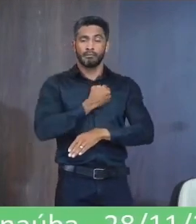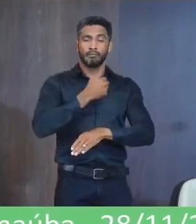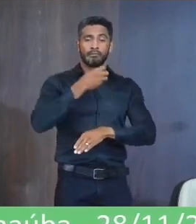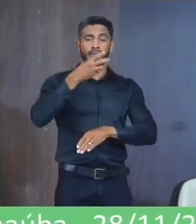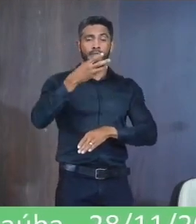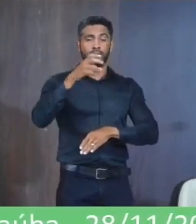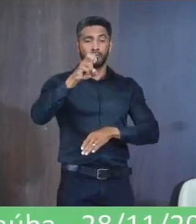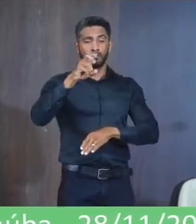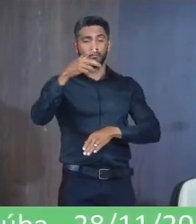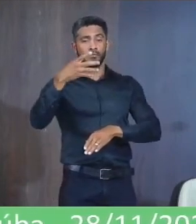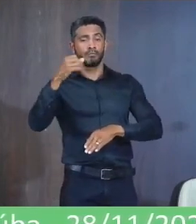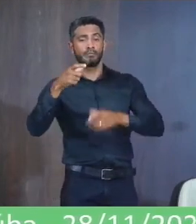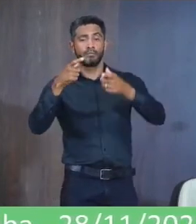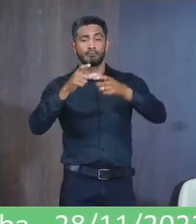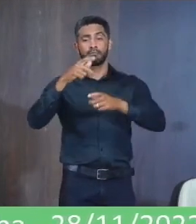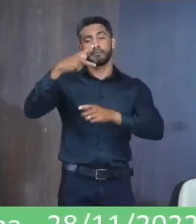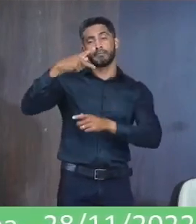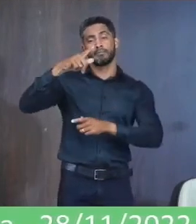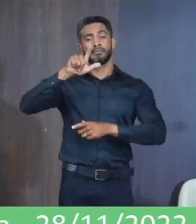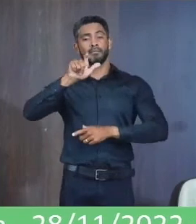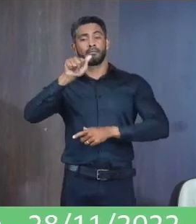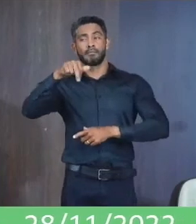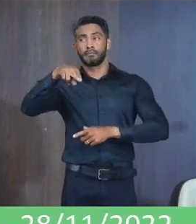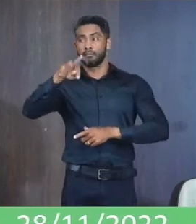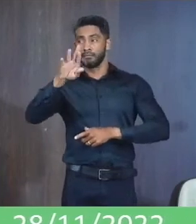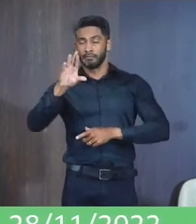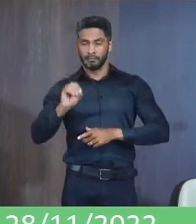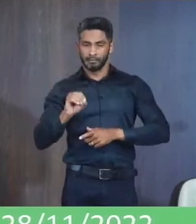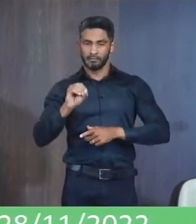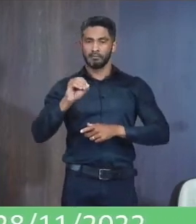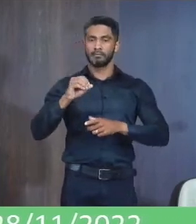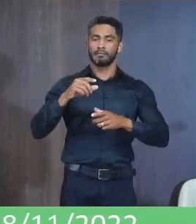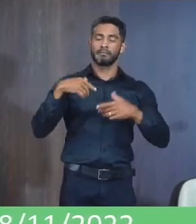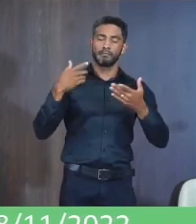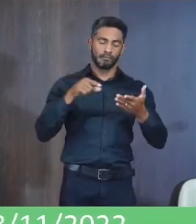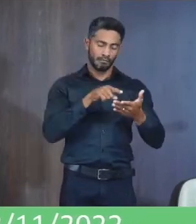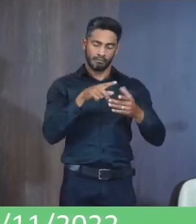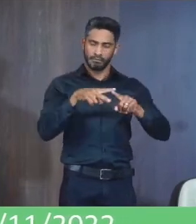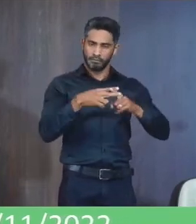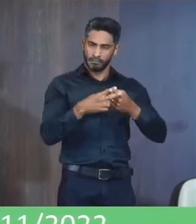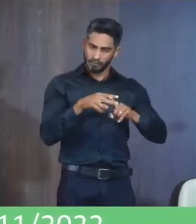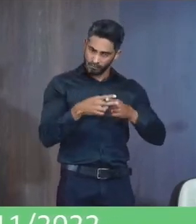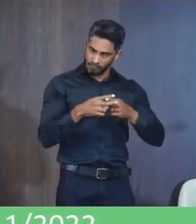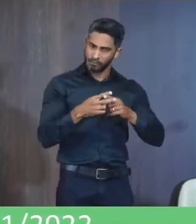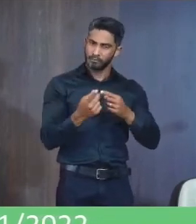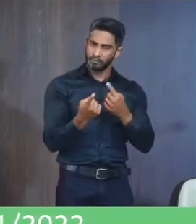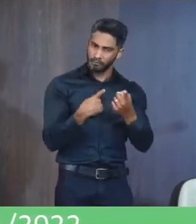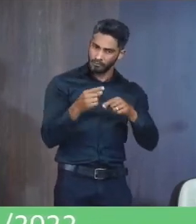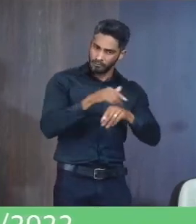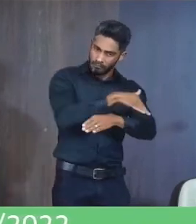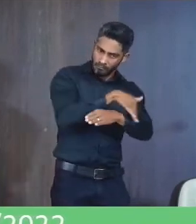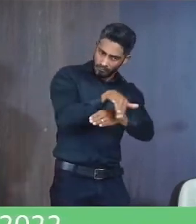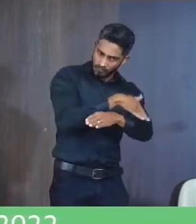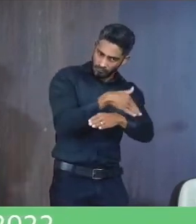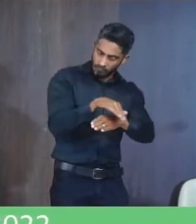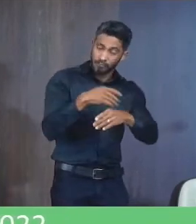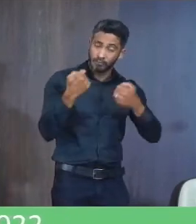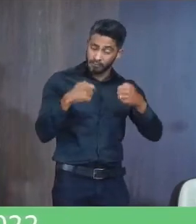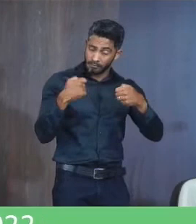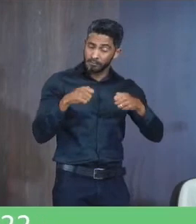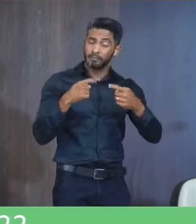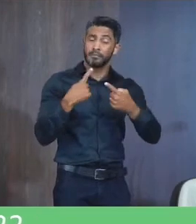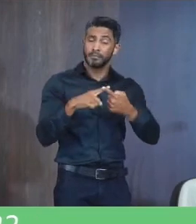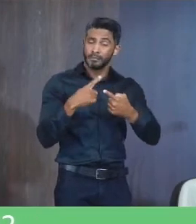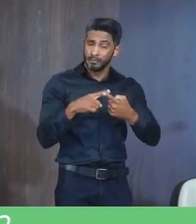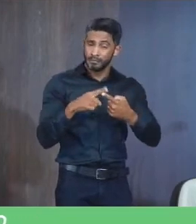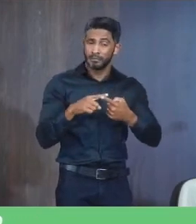Planalto Nesta cidade A indicação Para a recomposição Do pavimento Asfalto Da referida Rua Se faz Necessária Sabemos